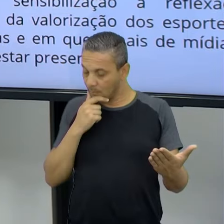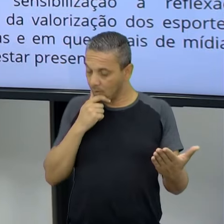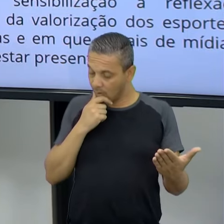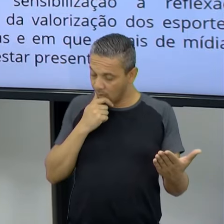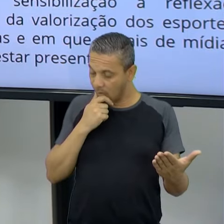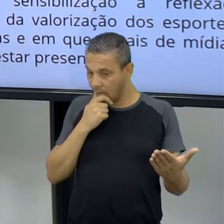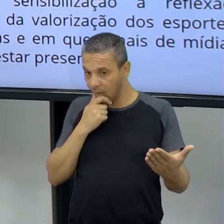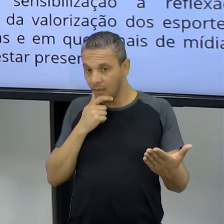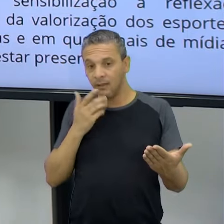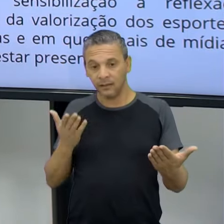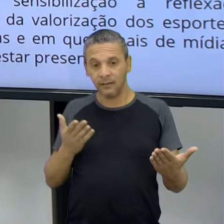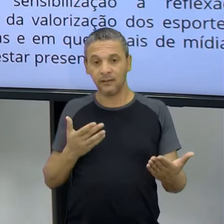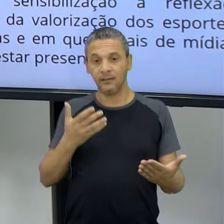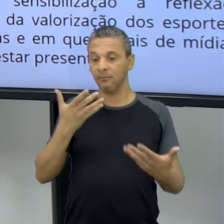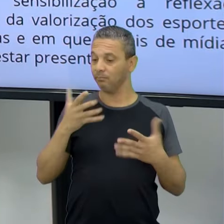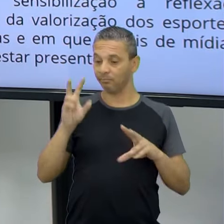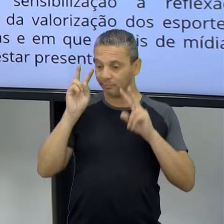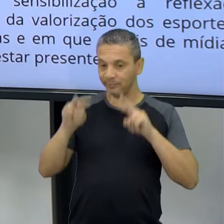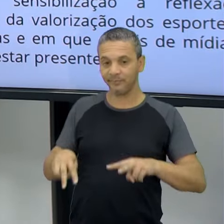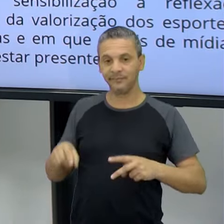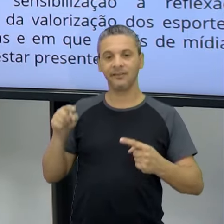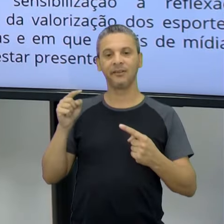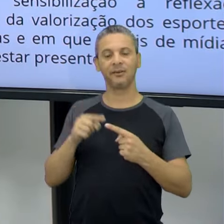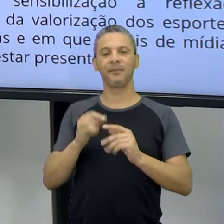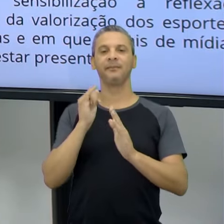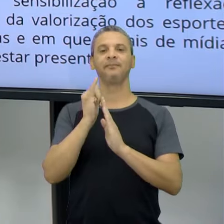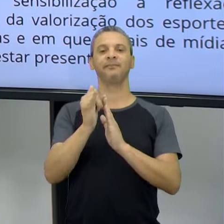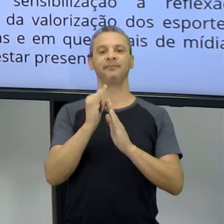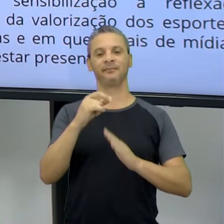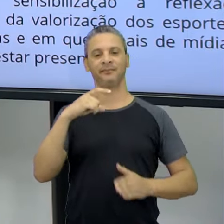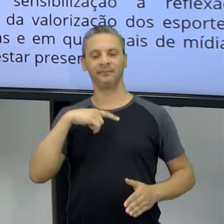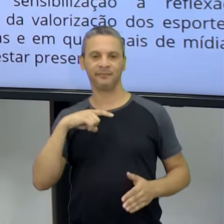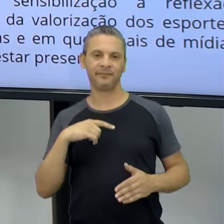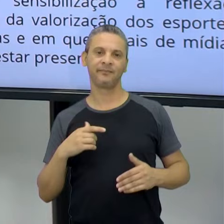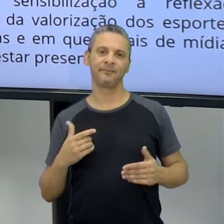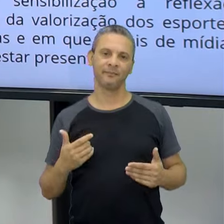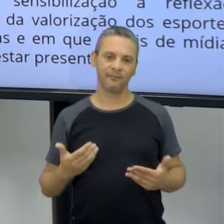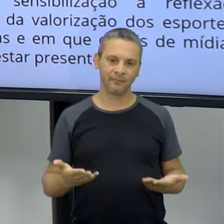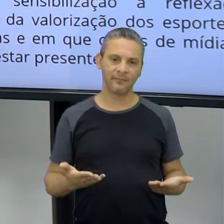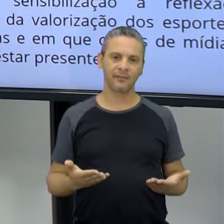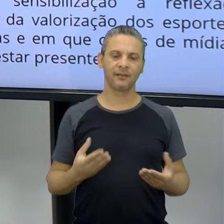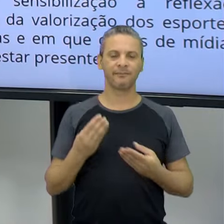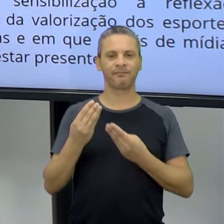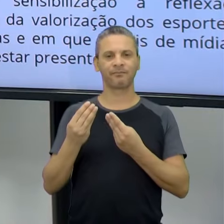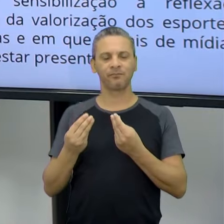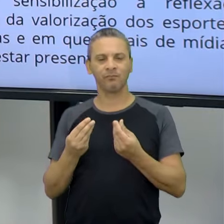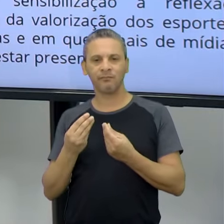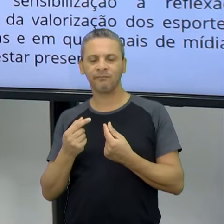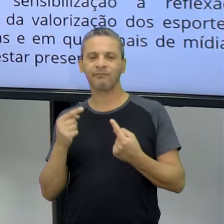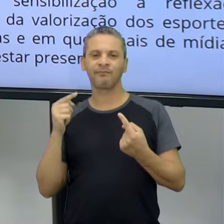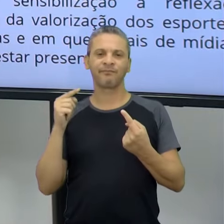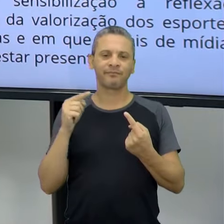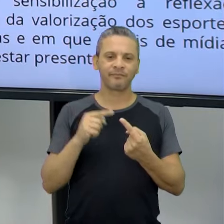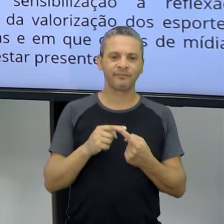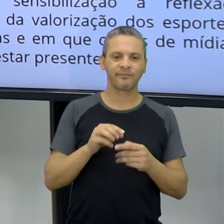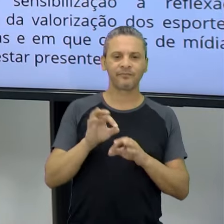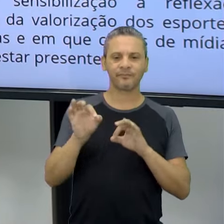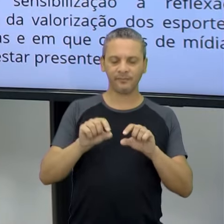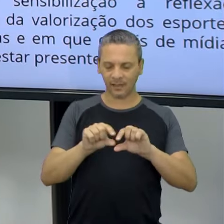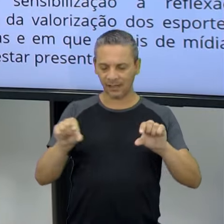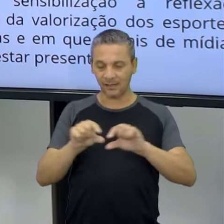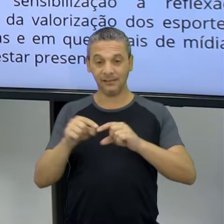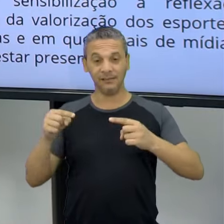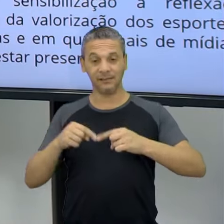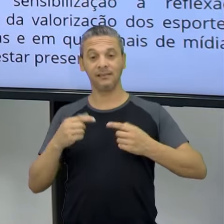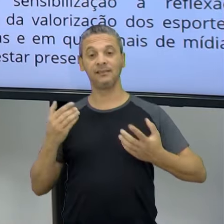baixo, que ninguém olha. Que, assim, o anunciante não vai gastar muito dinheiro com aquilo, que vai ter uma notícia bem de rodapé.